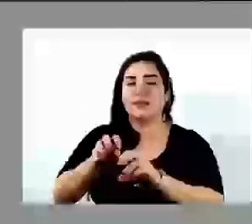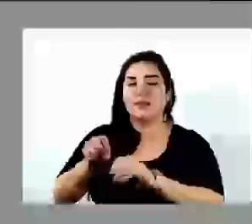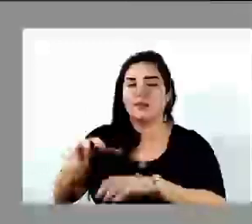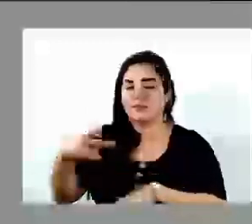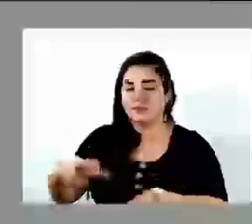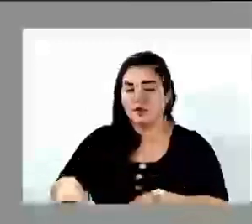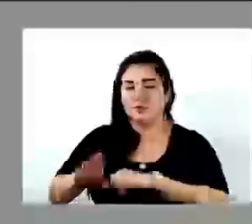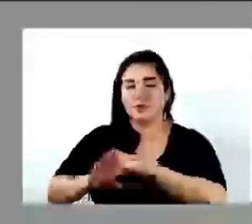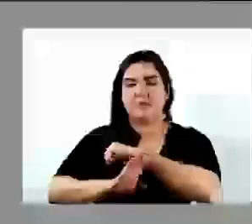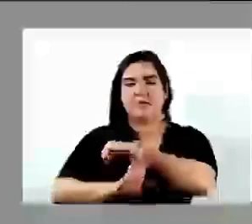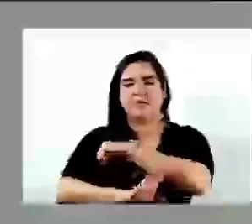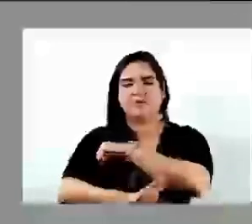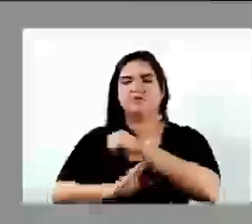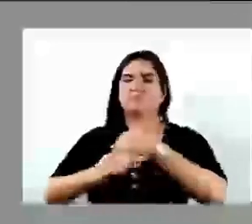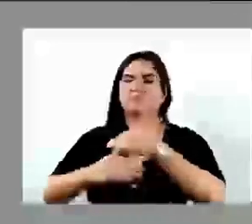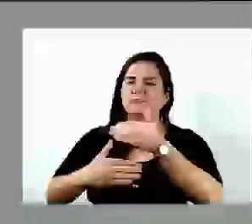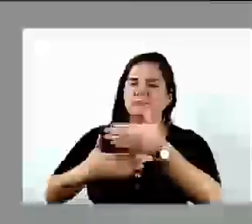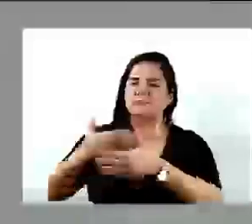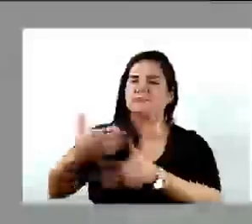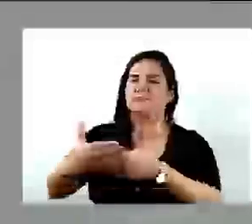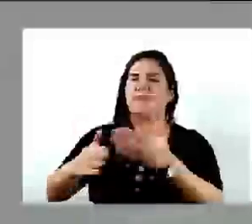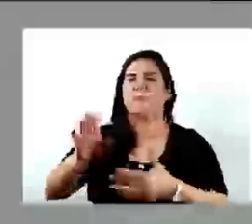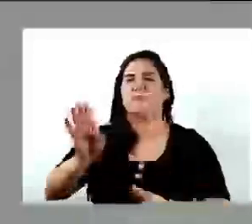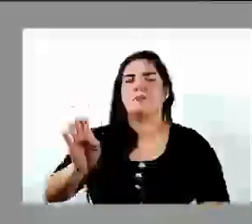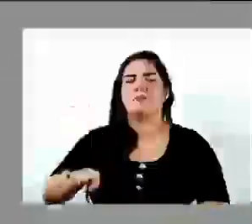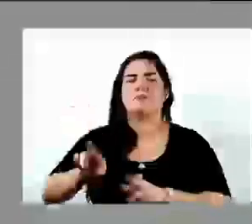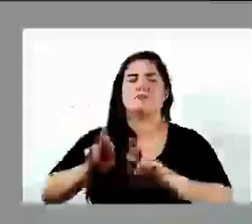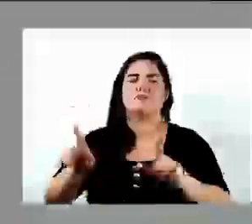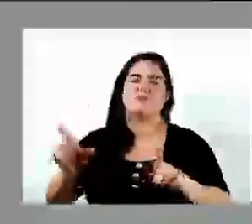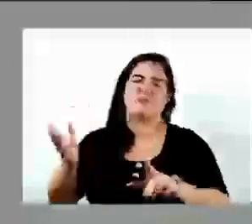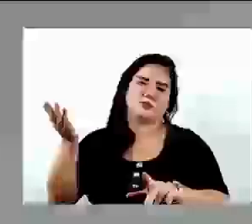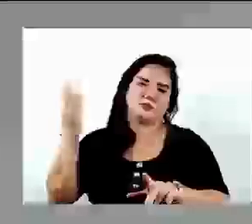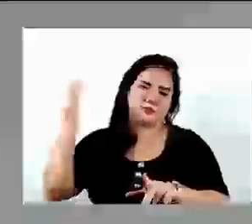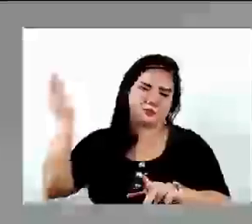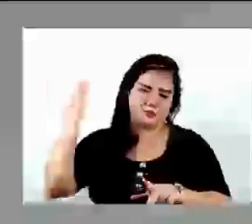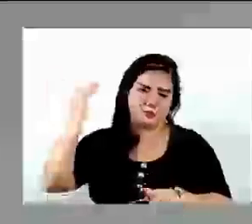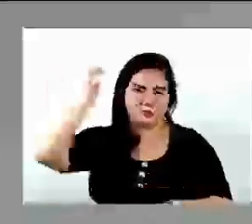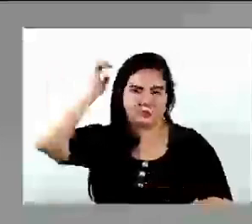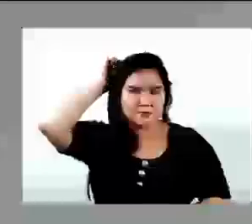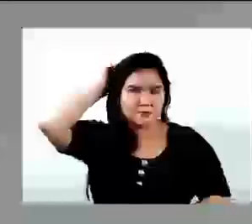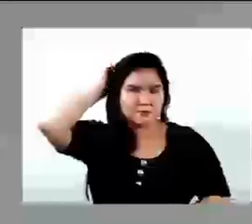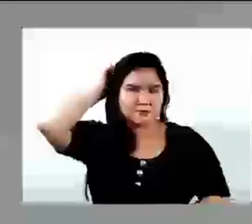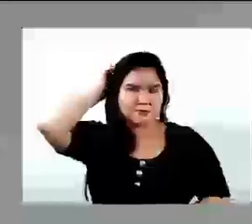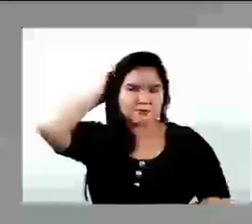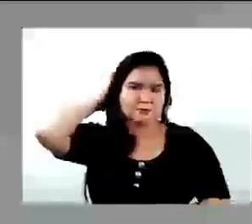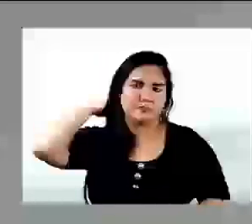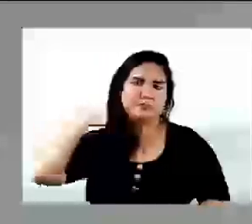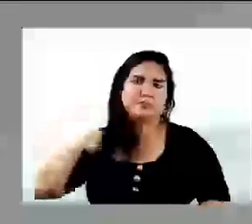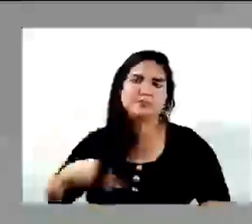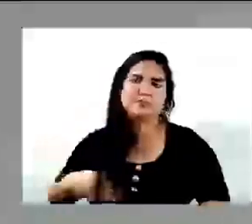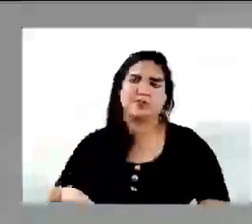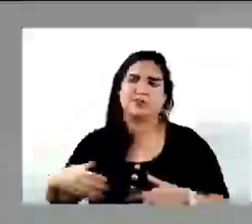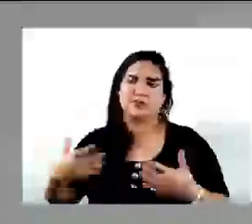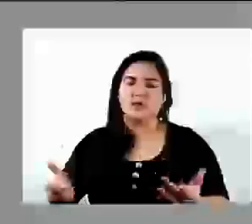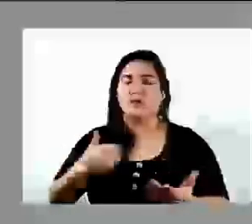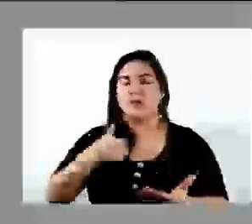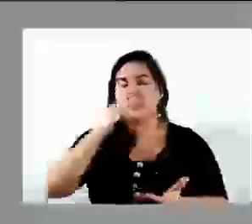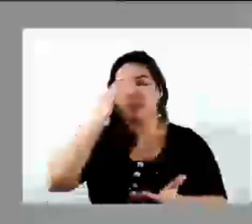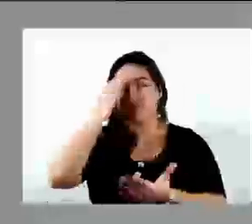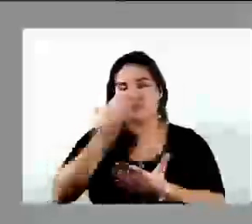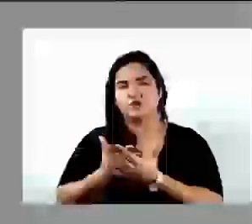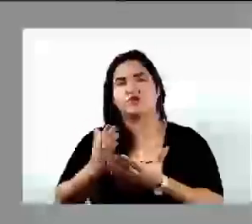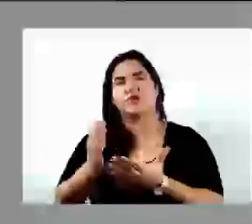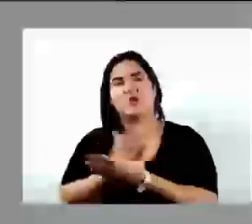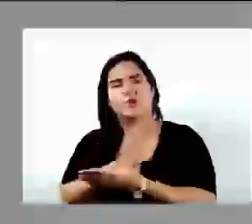muito bem, diferente do que era na gestão anterior, então acredito que sim, que algumas coisas pontuais precisam ser